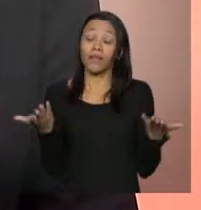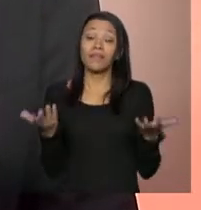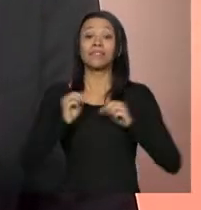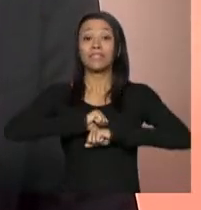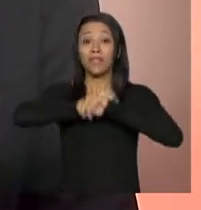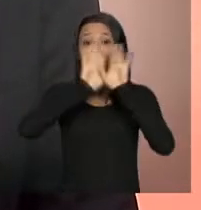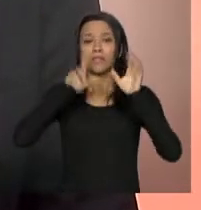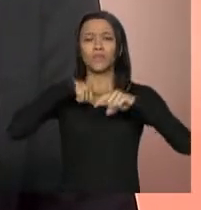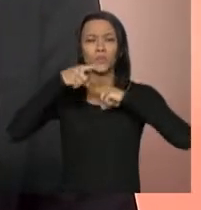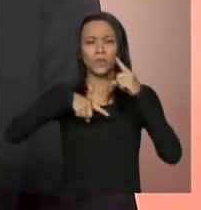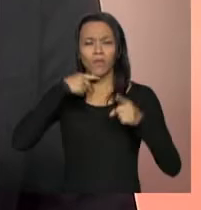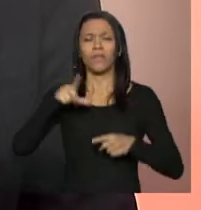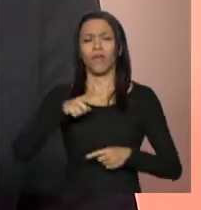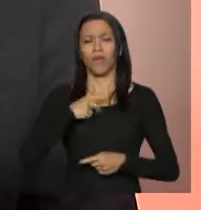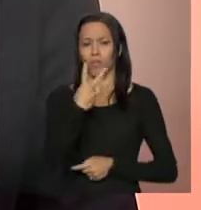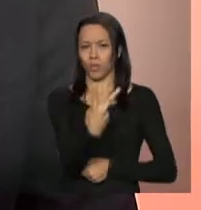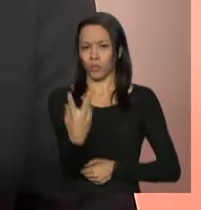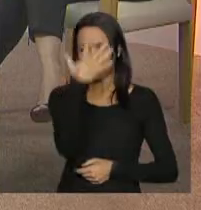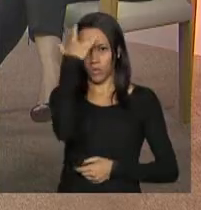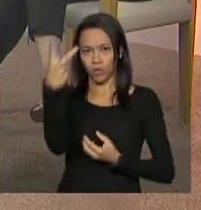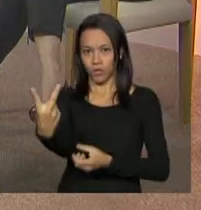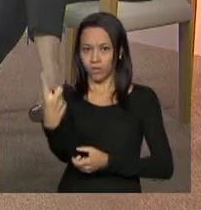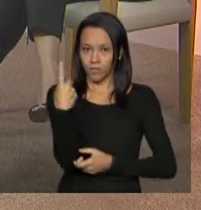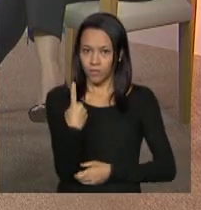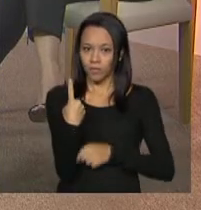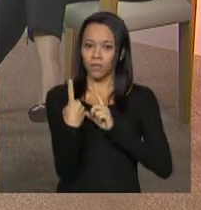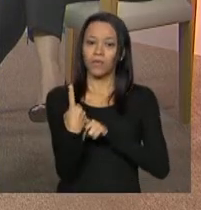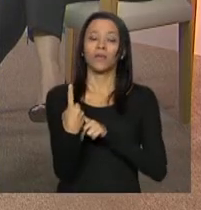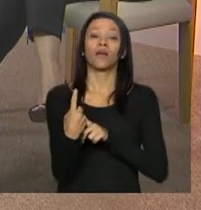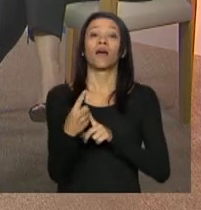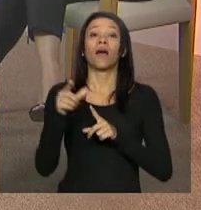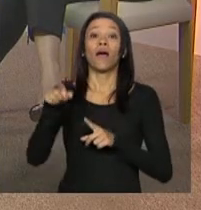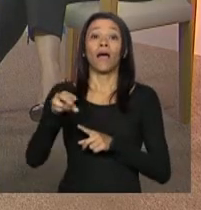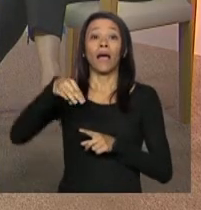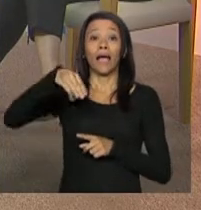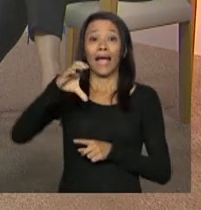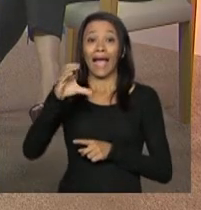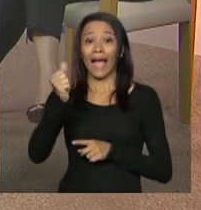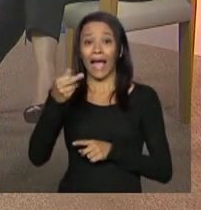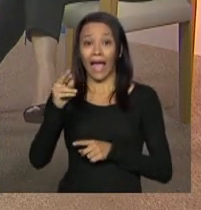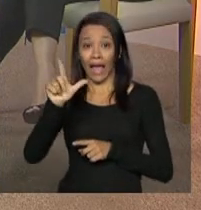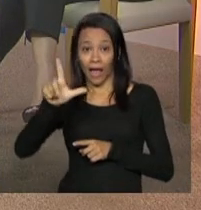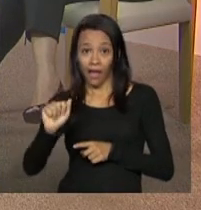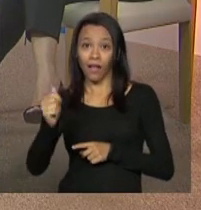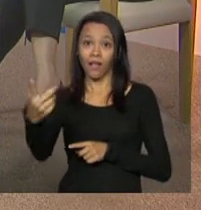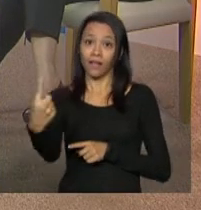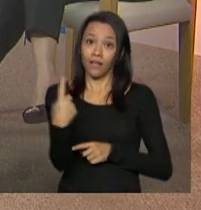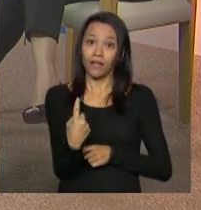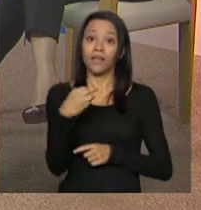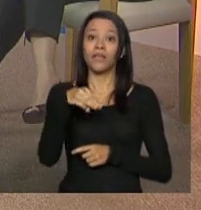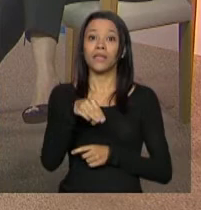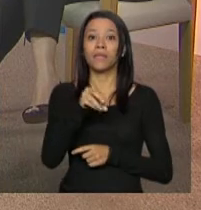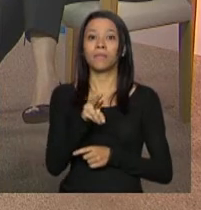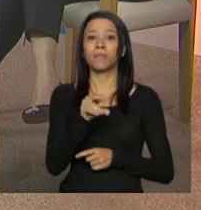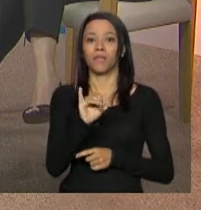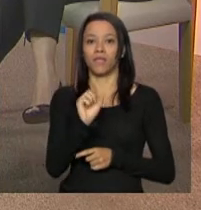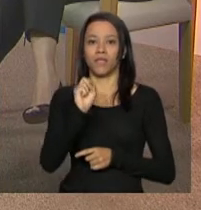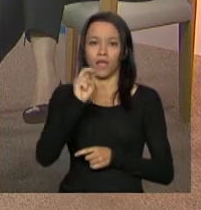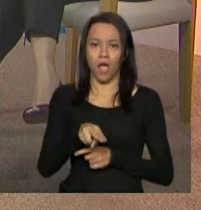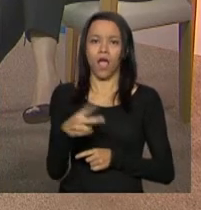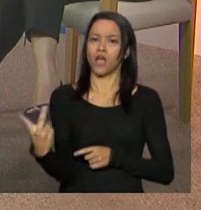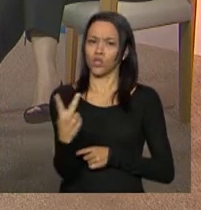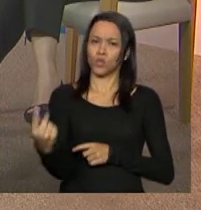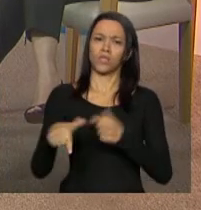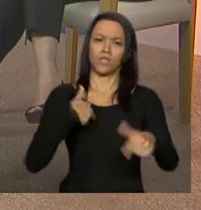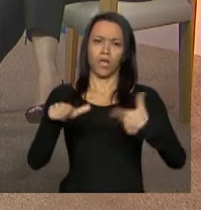dúvidas contamos com a ajuda das nossas convidadas a Miriam Queiroz e a Carla Mota. As duas são da Coordenação Geral de Acompanhamento da Rede